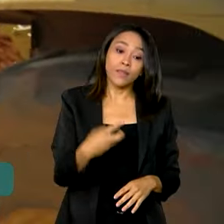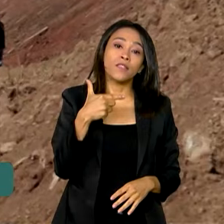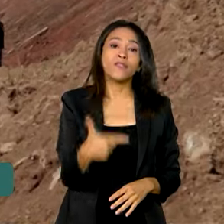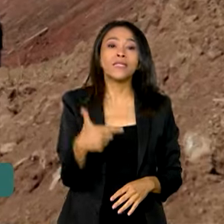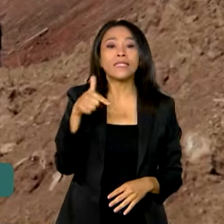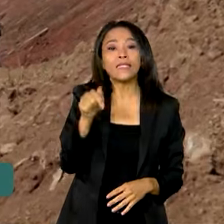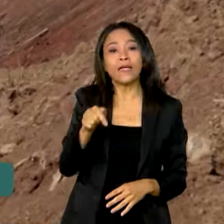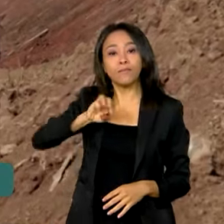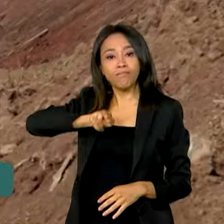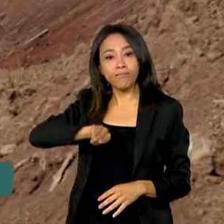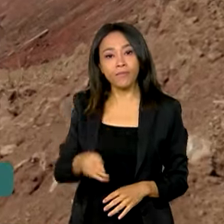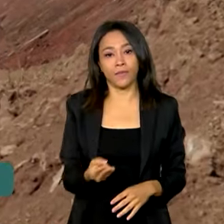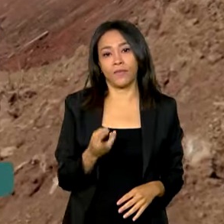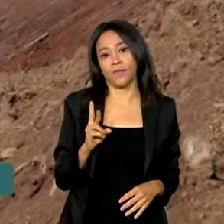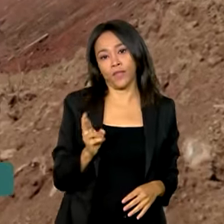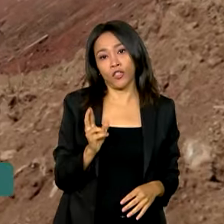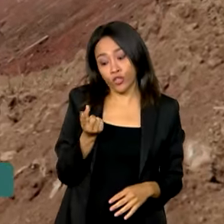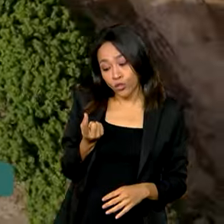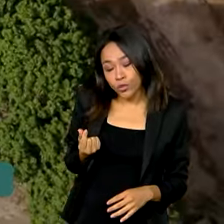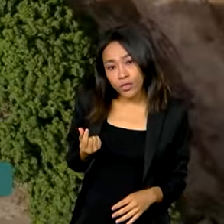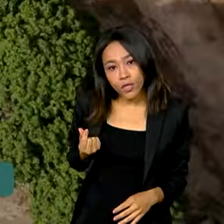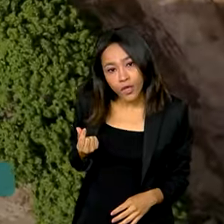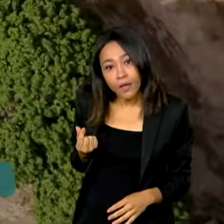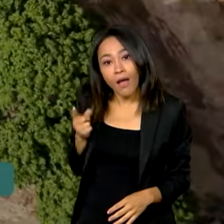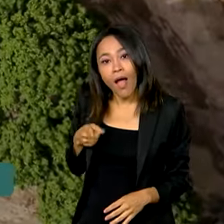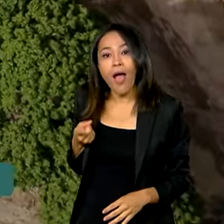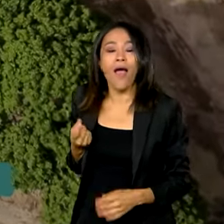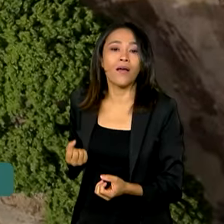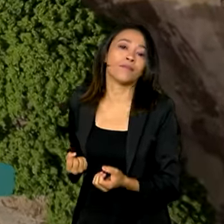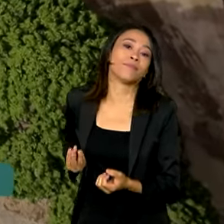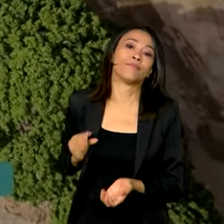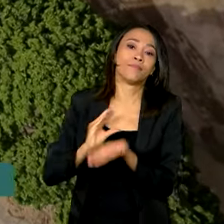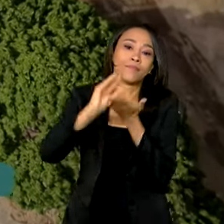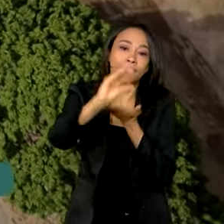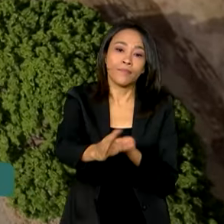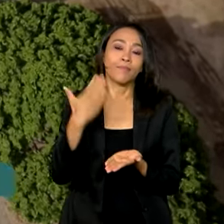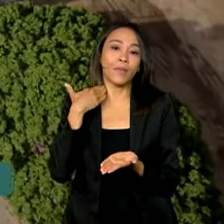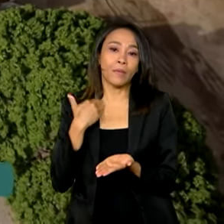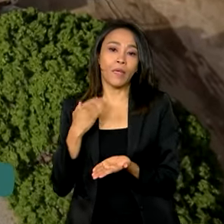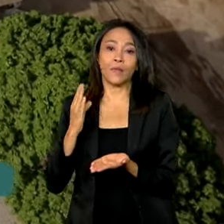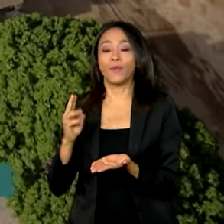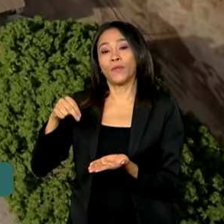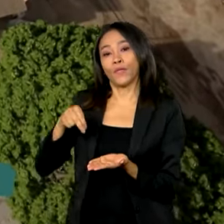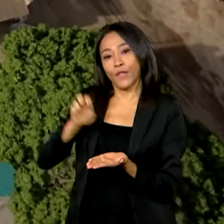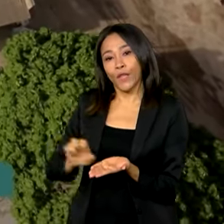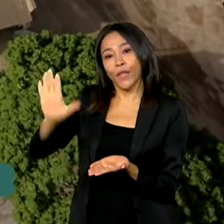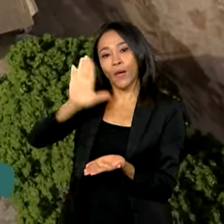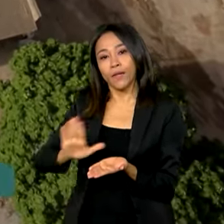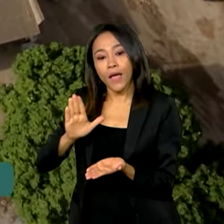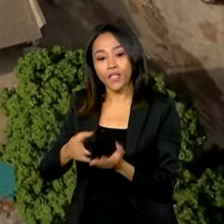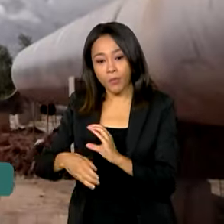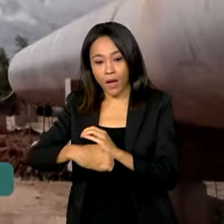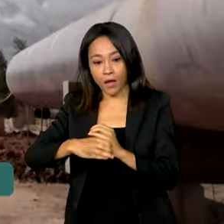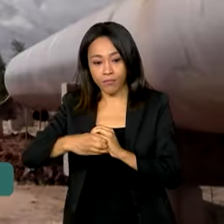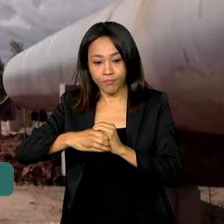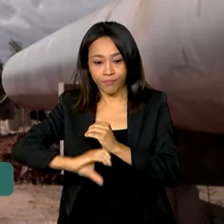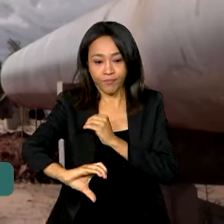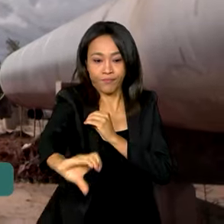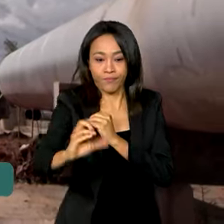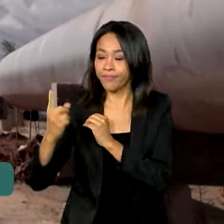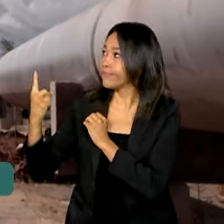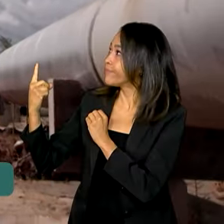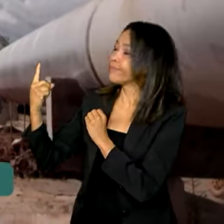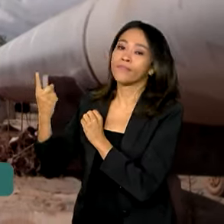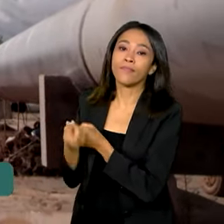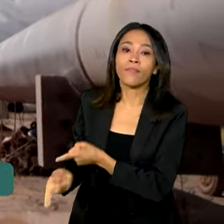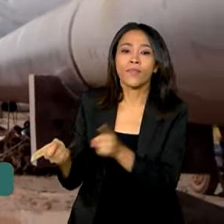milhões de reais financiados pelo Banco do Nordeste para saneamento básico em Natal e outras